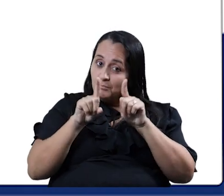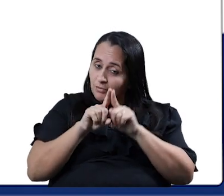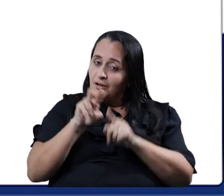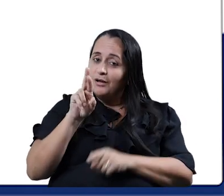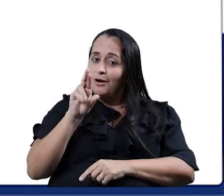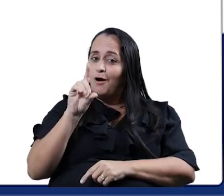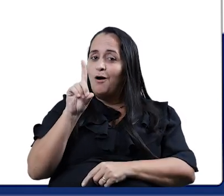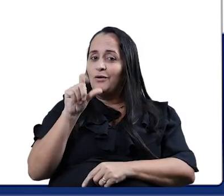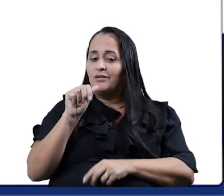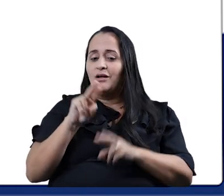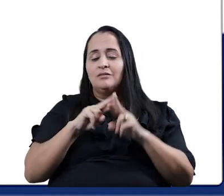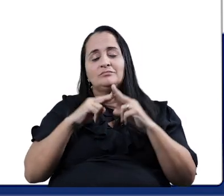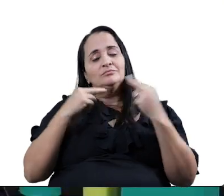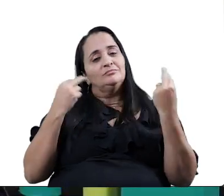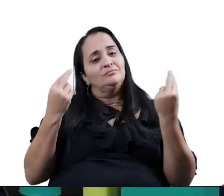também.